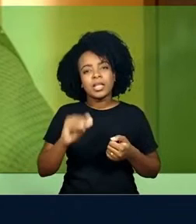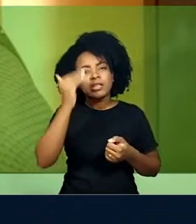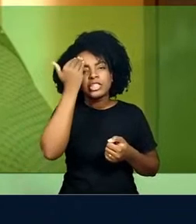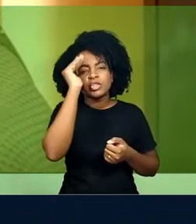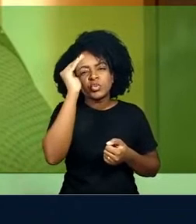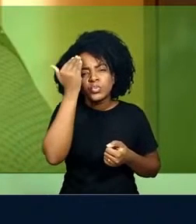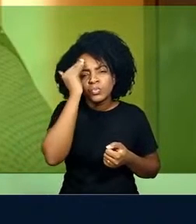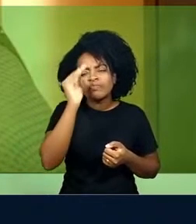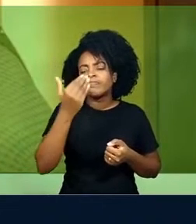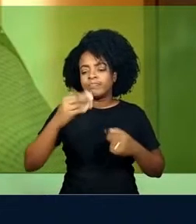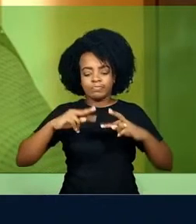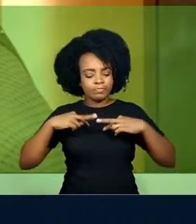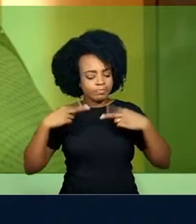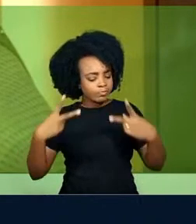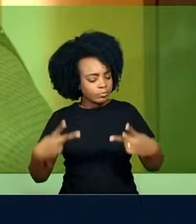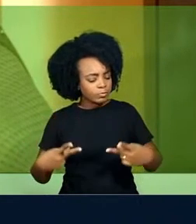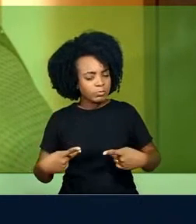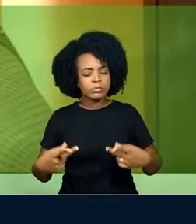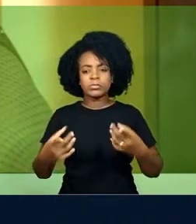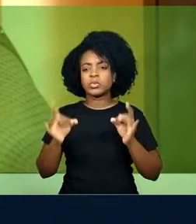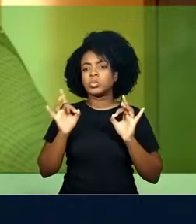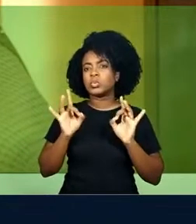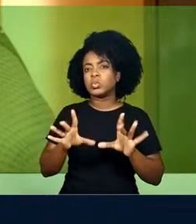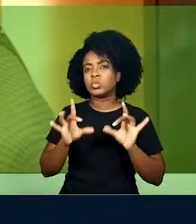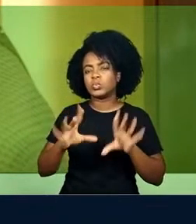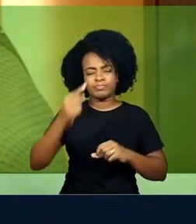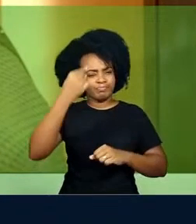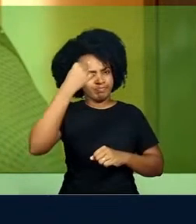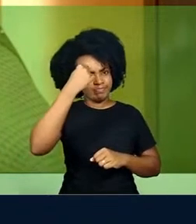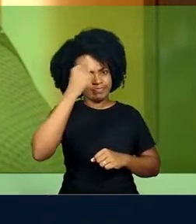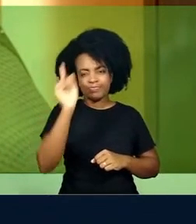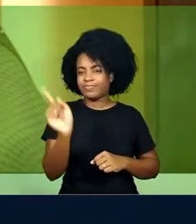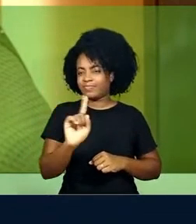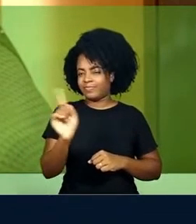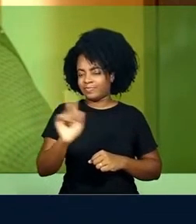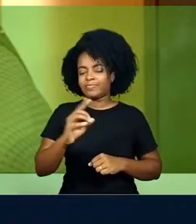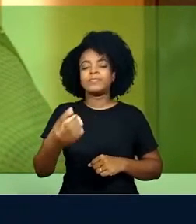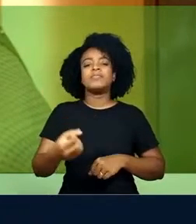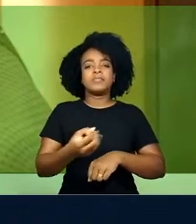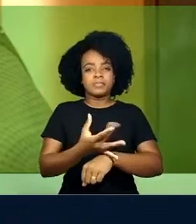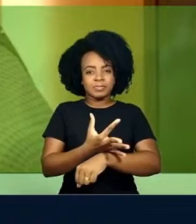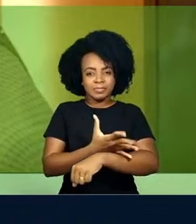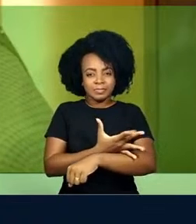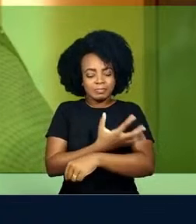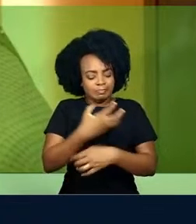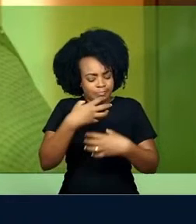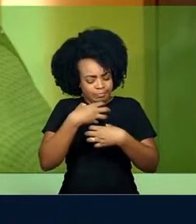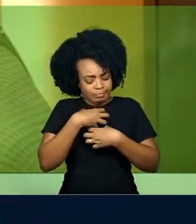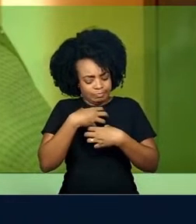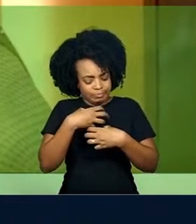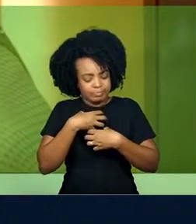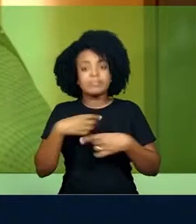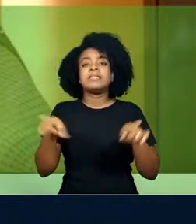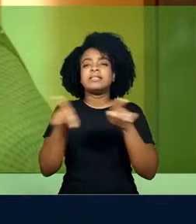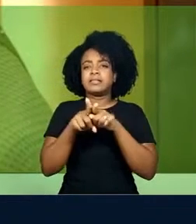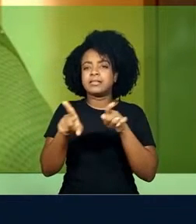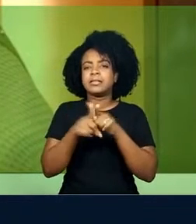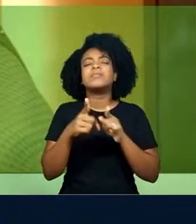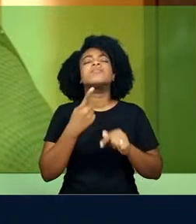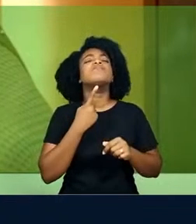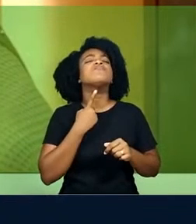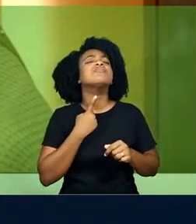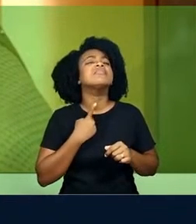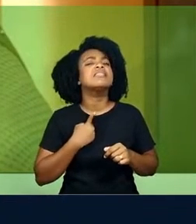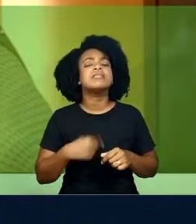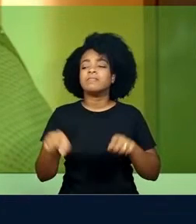Compreendendo que o ser humano não é só o que pensa ou o que sente, mas também aquilo que deseja